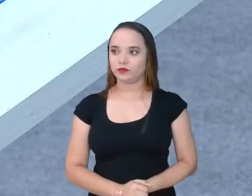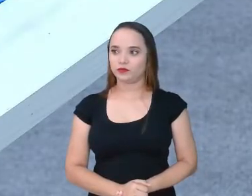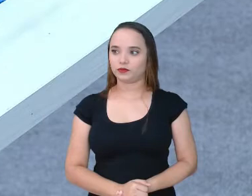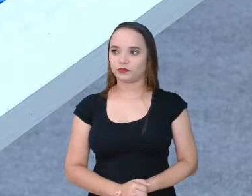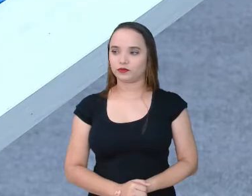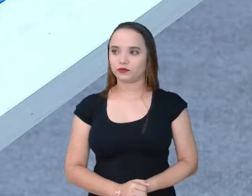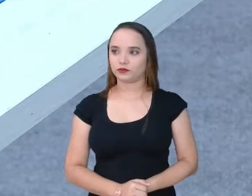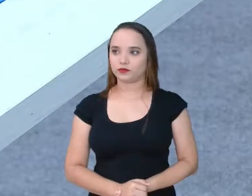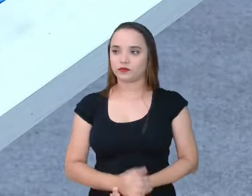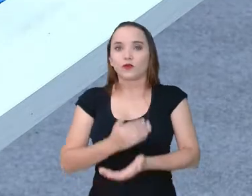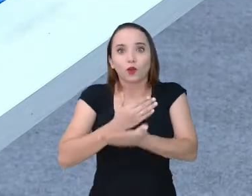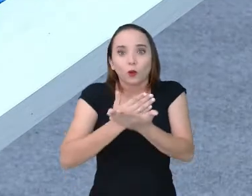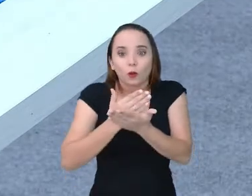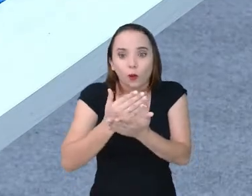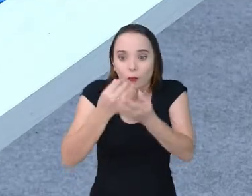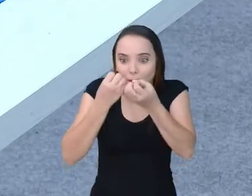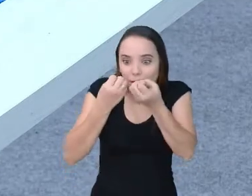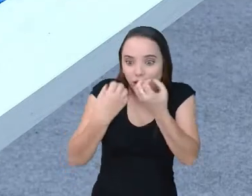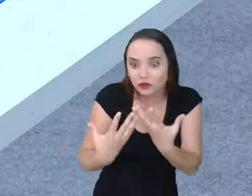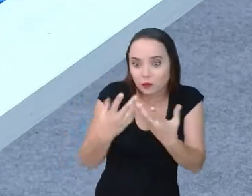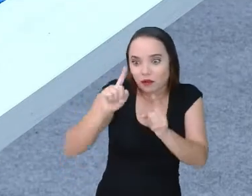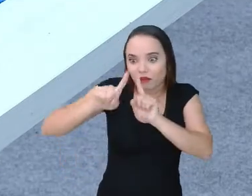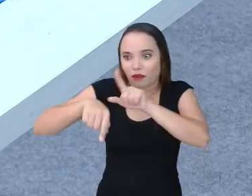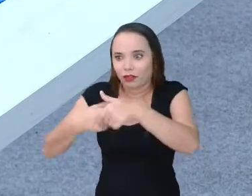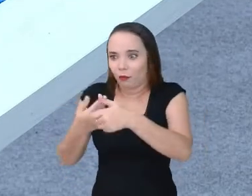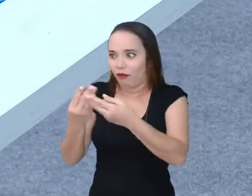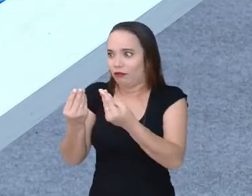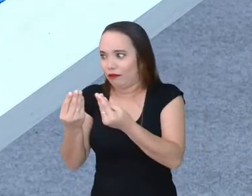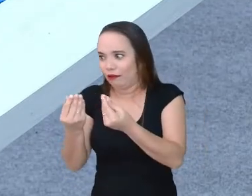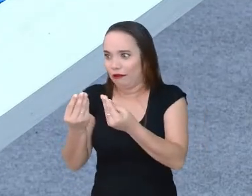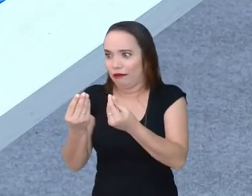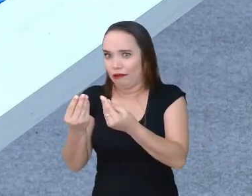Eu começo bem, aí depois o negócio vai e desanda.